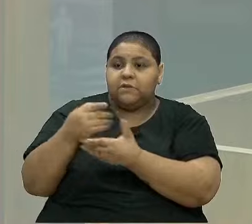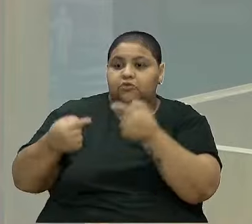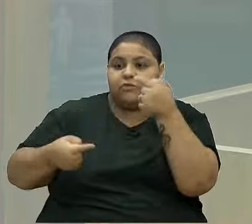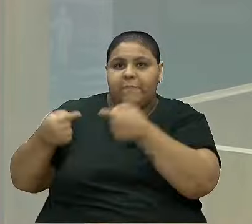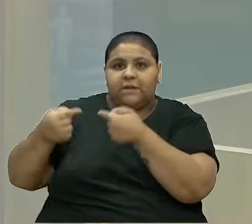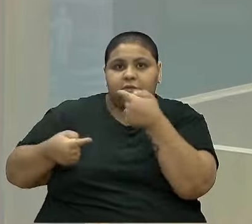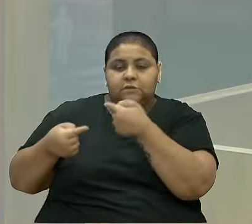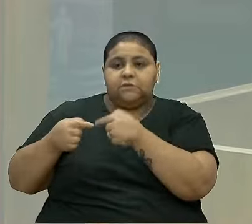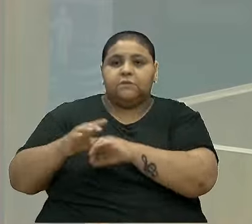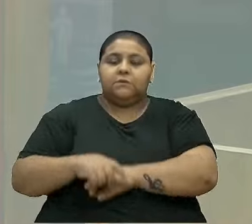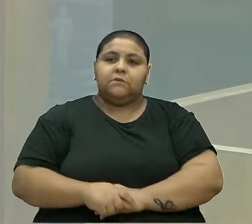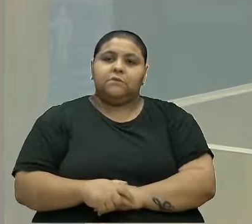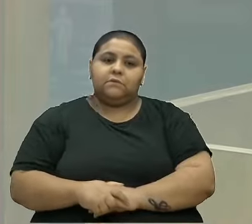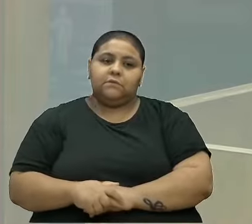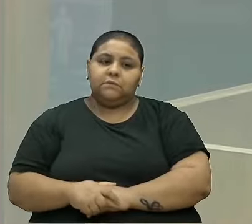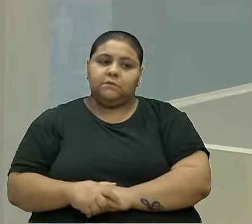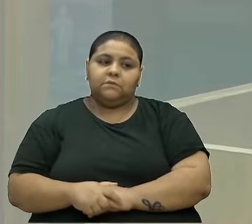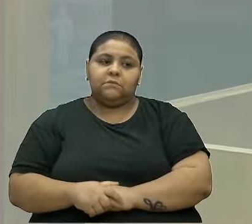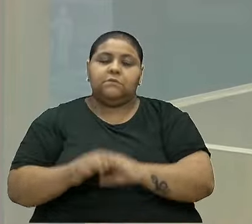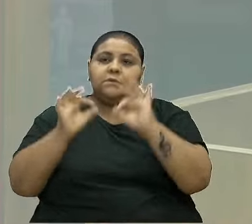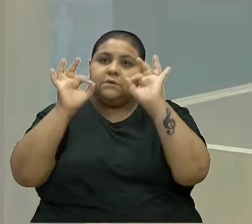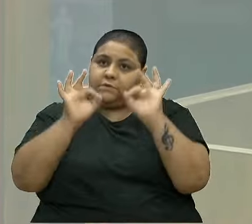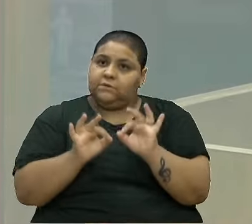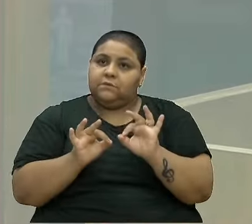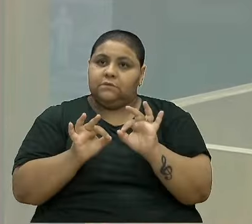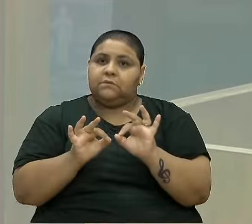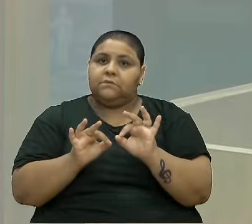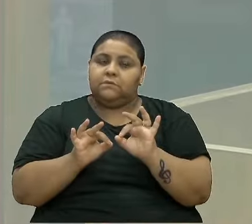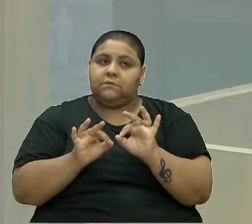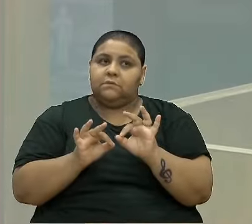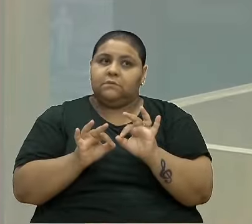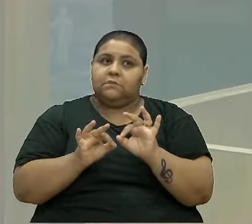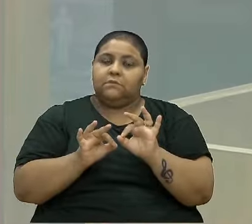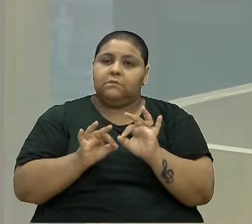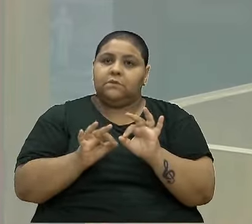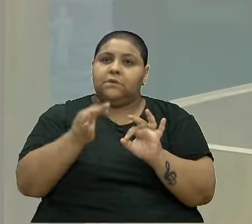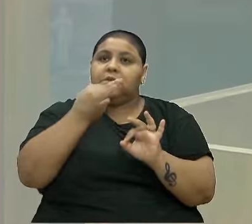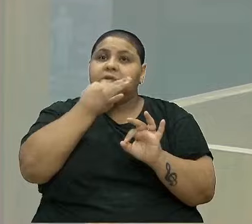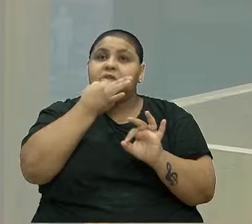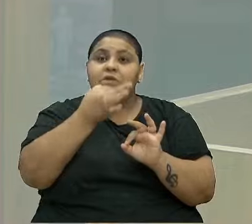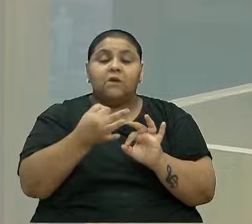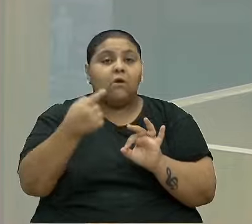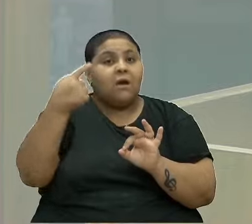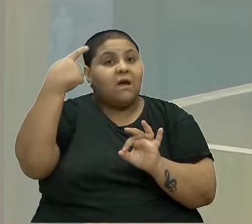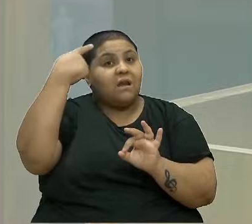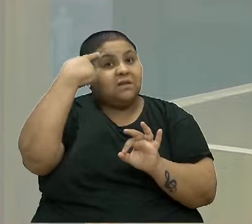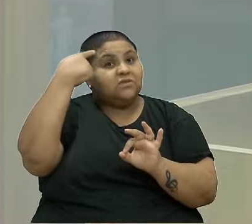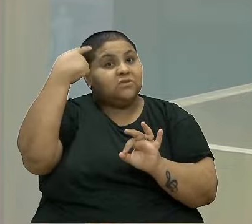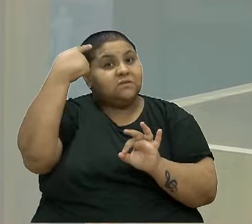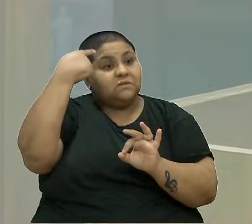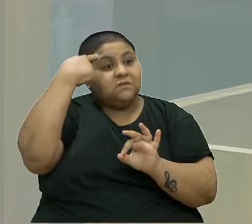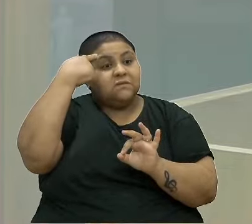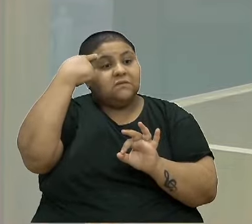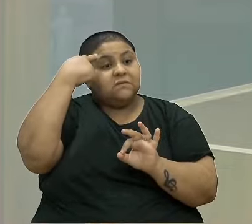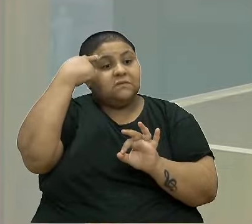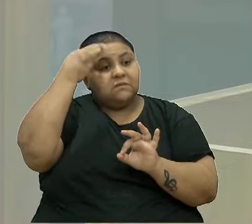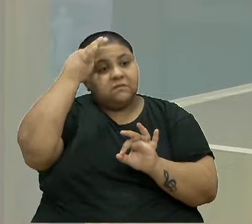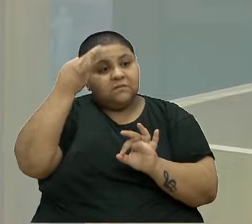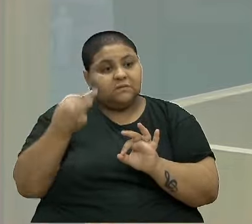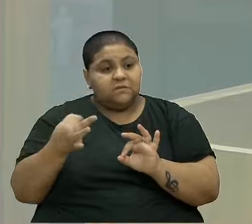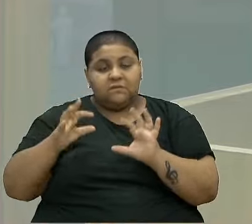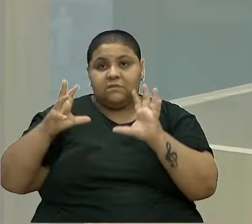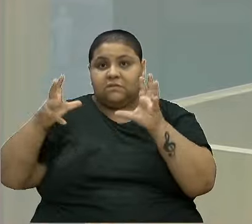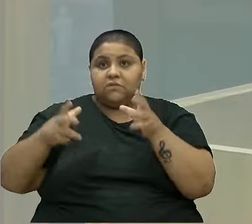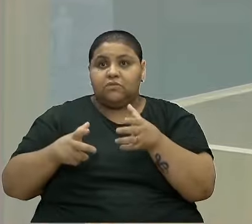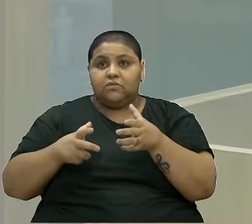com razão, quer dizer, do ponto de vista racional, entendendo todas